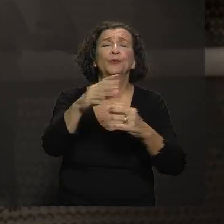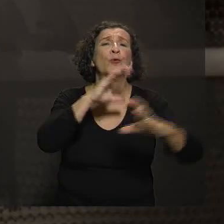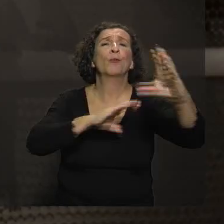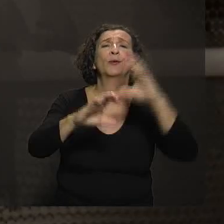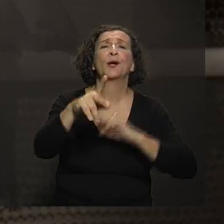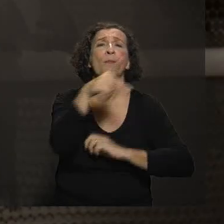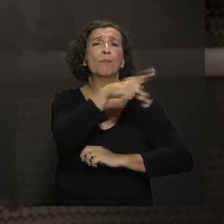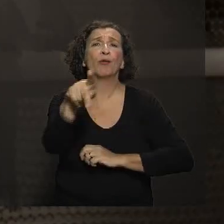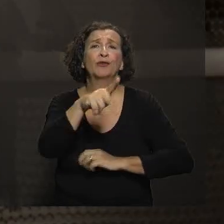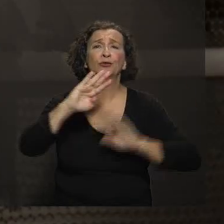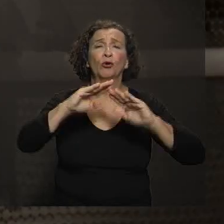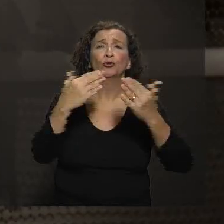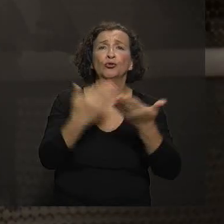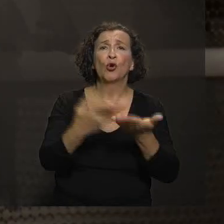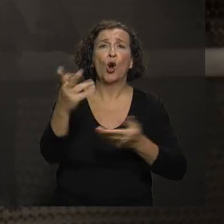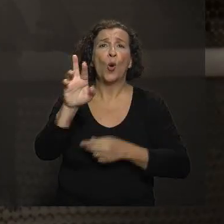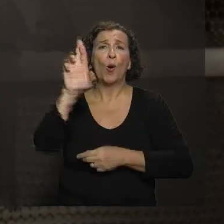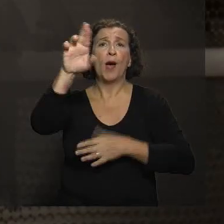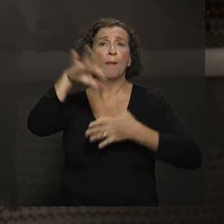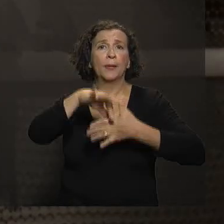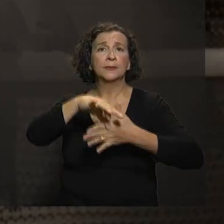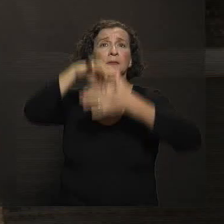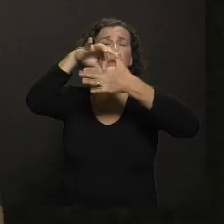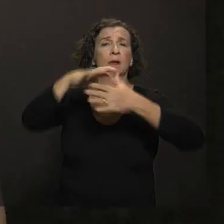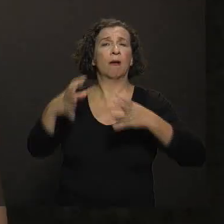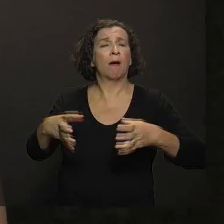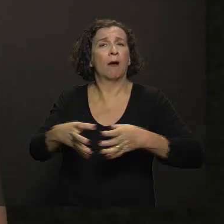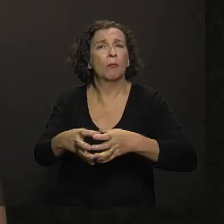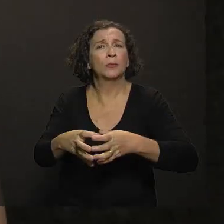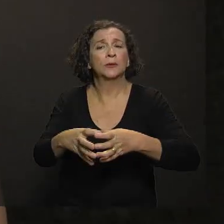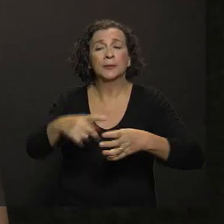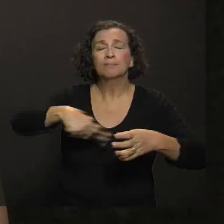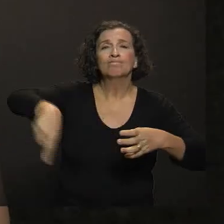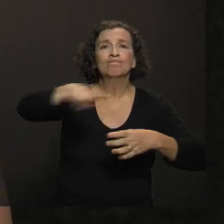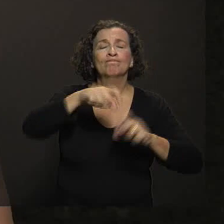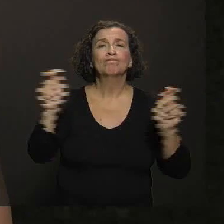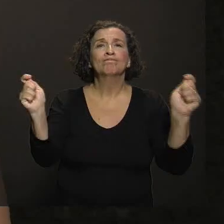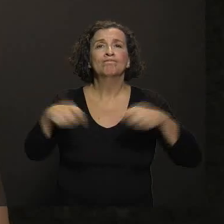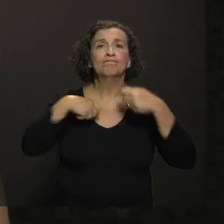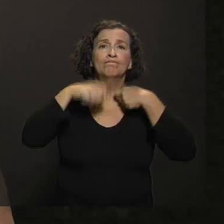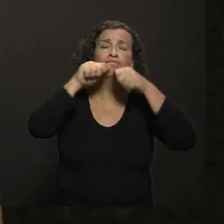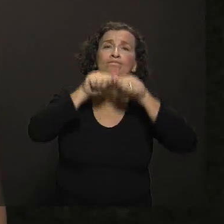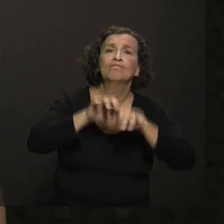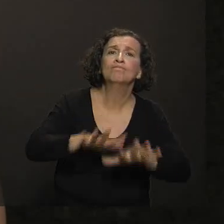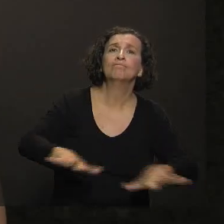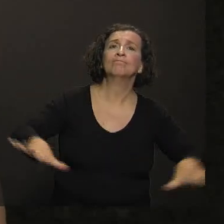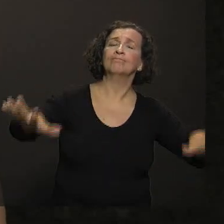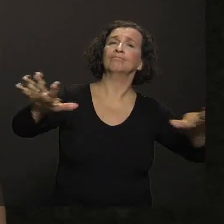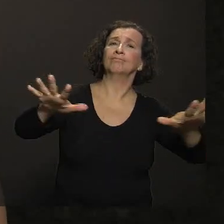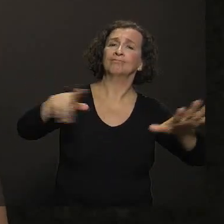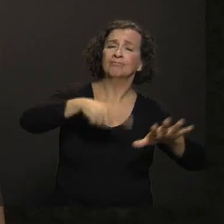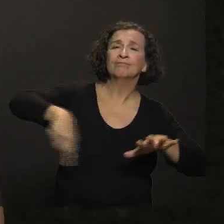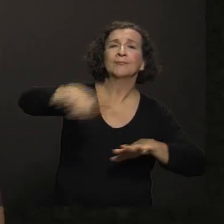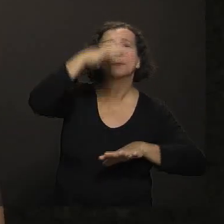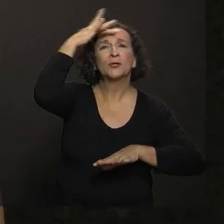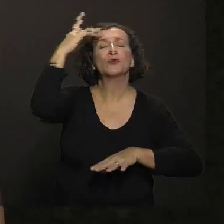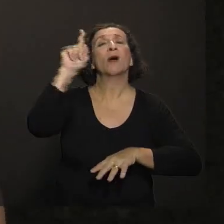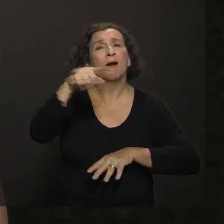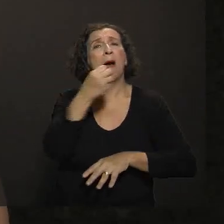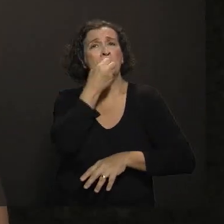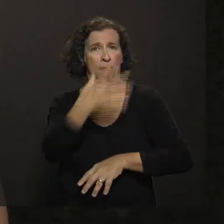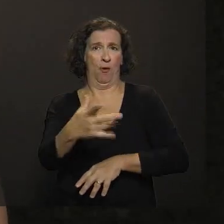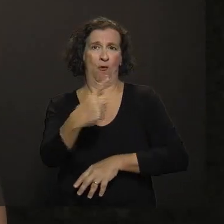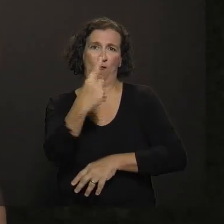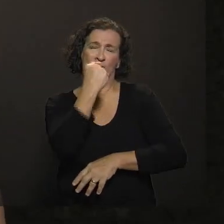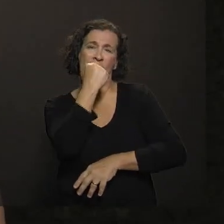através do representante da comunidade, para poder esses formadores de opinião, disseminarem o benefício que a